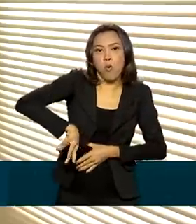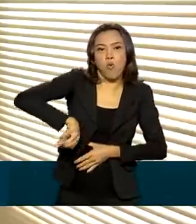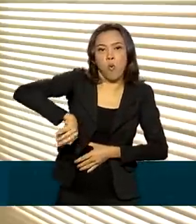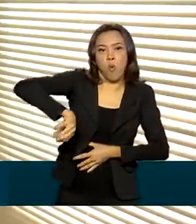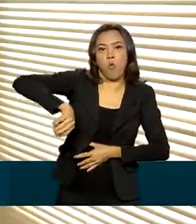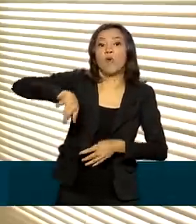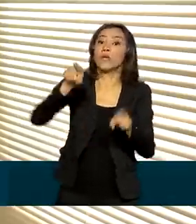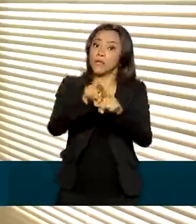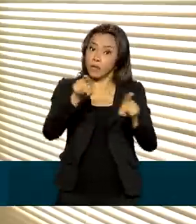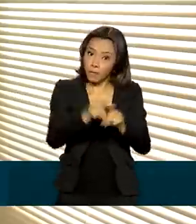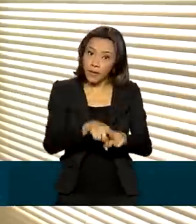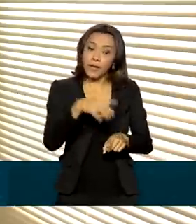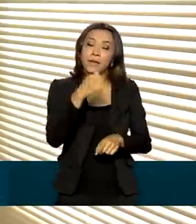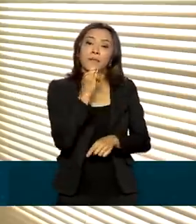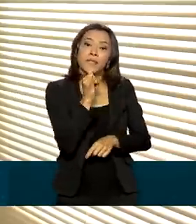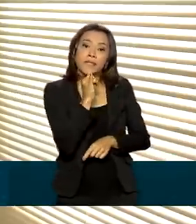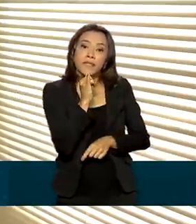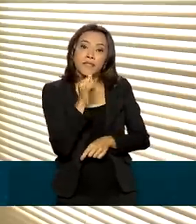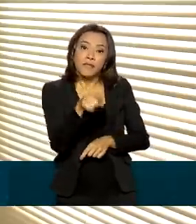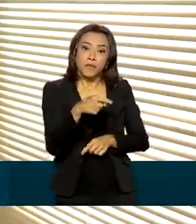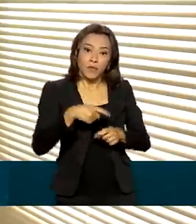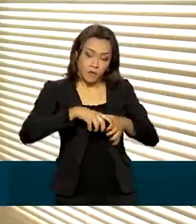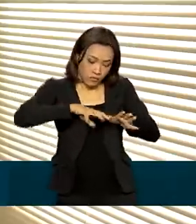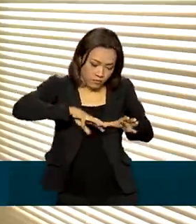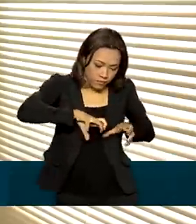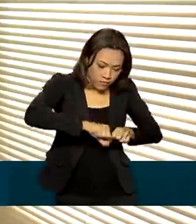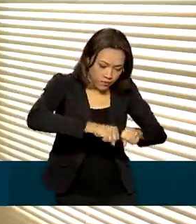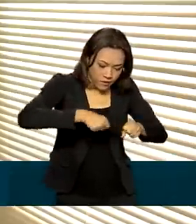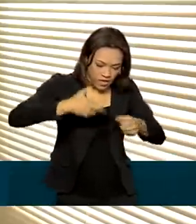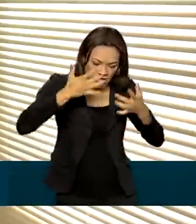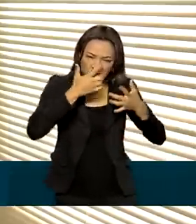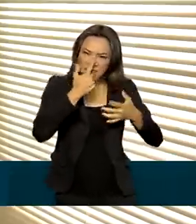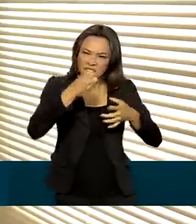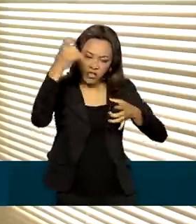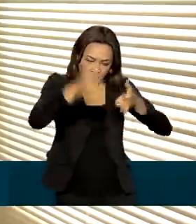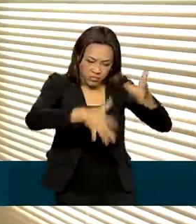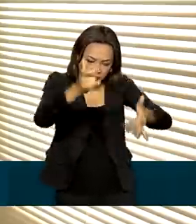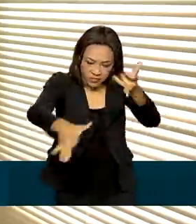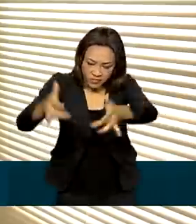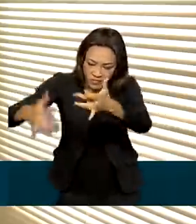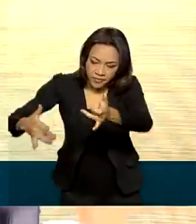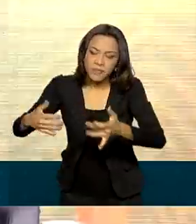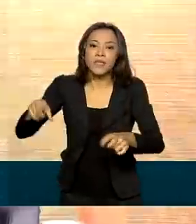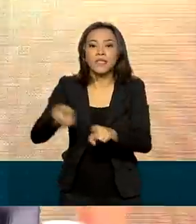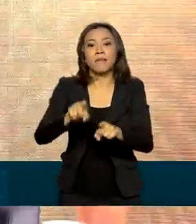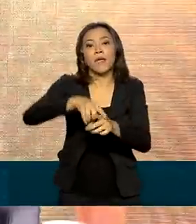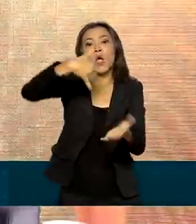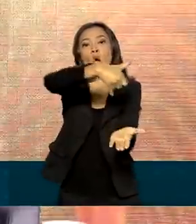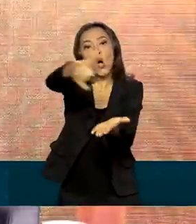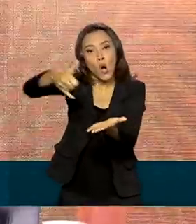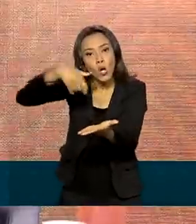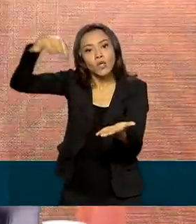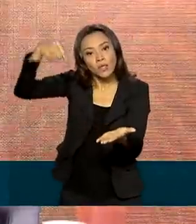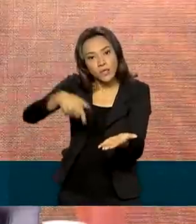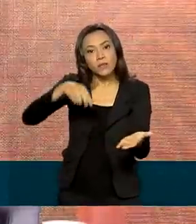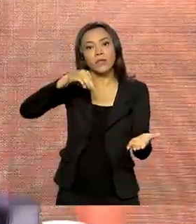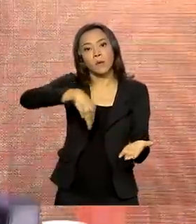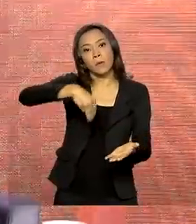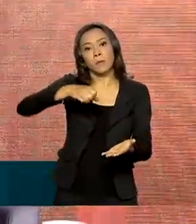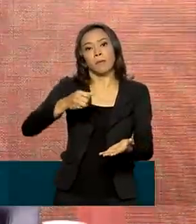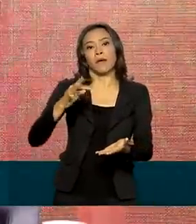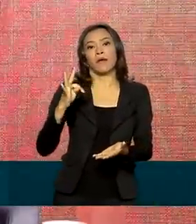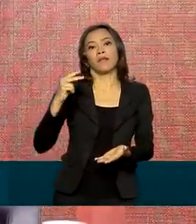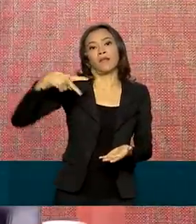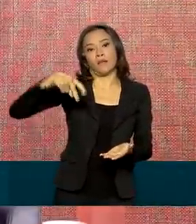humanas, como nos resíduos de aterros e na produção de óleo e gás. É importantíssimo o Brasil assinar isso.